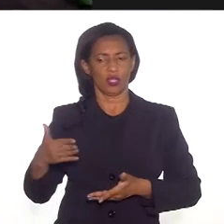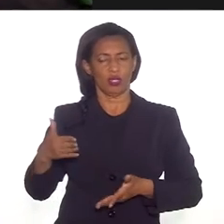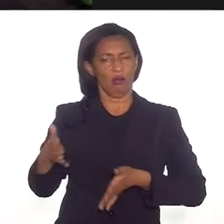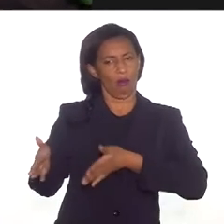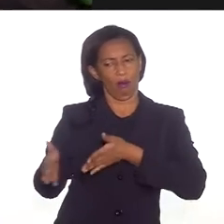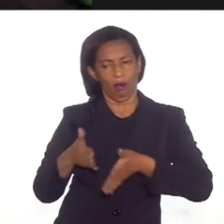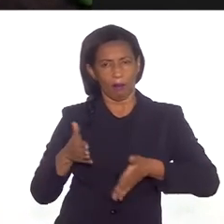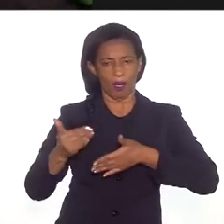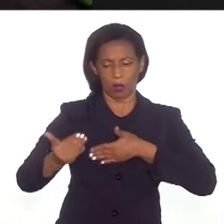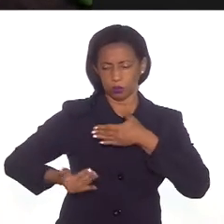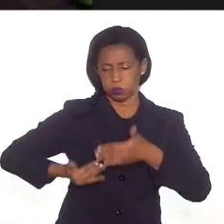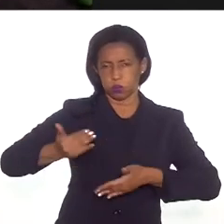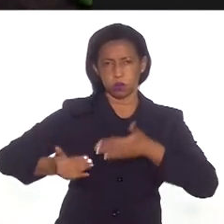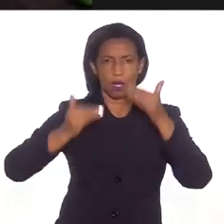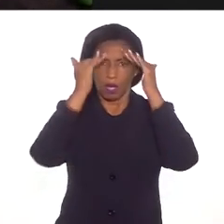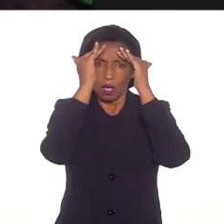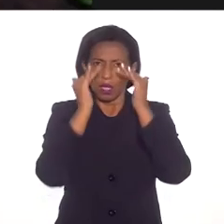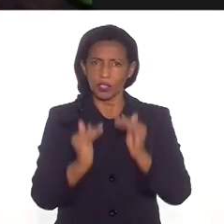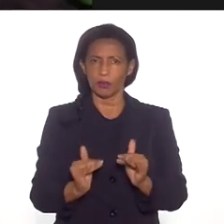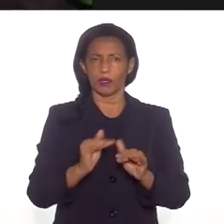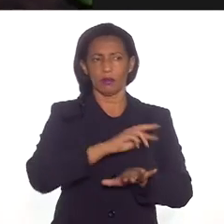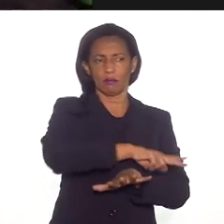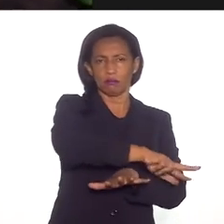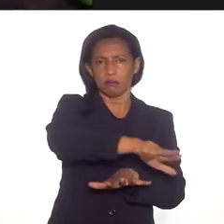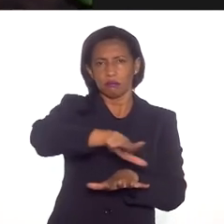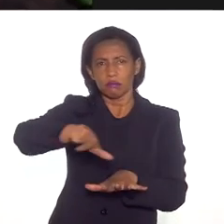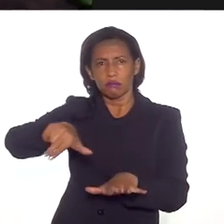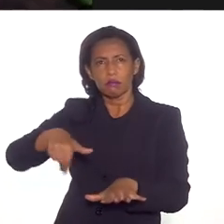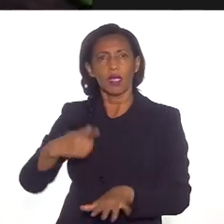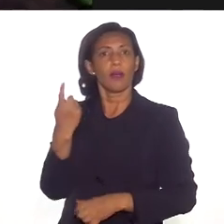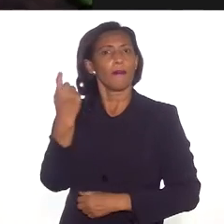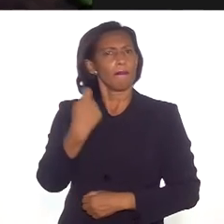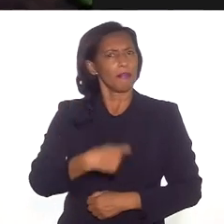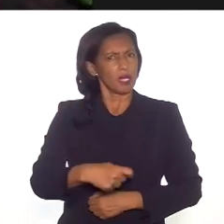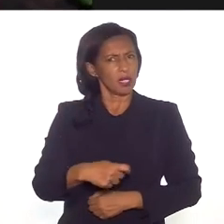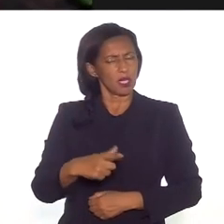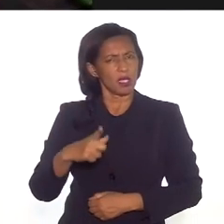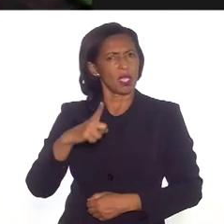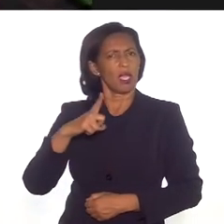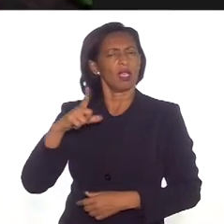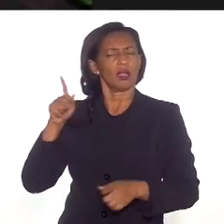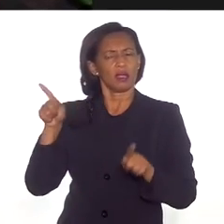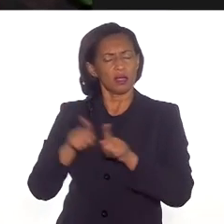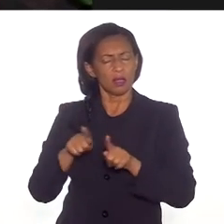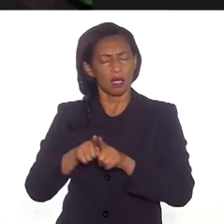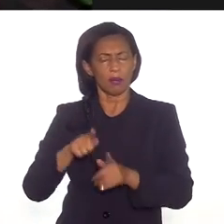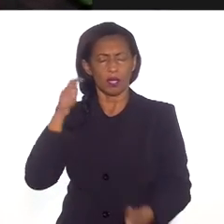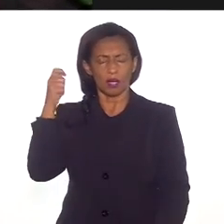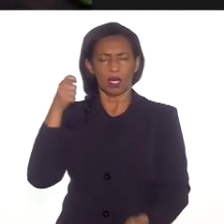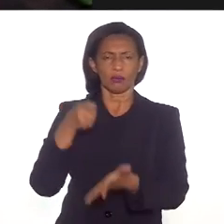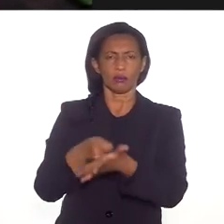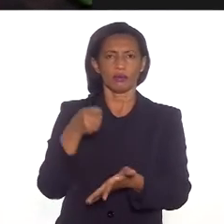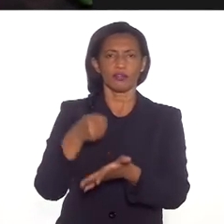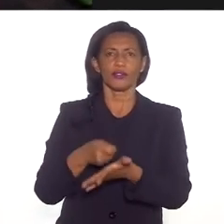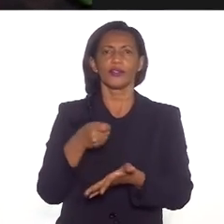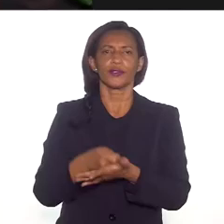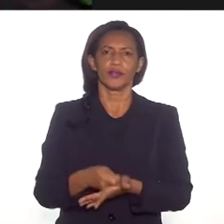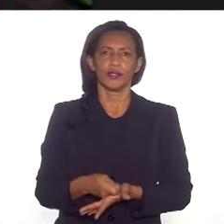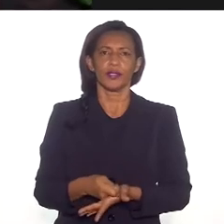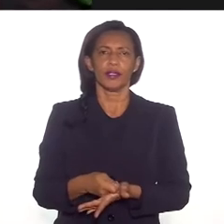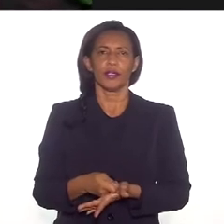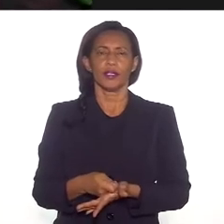de caminhar para a frente respeitando a sua diversidade, tem que ser capaz também de garantir o direito